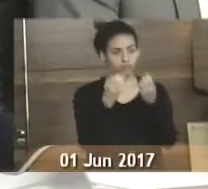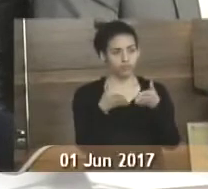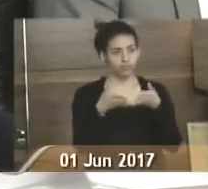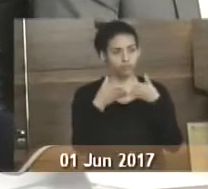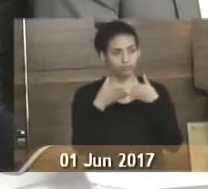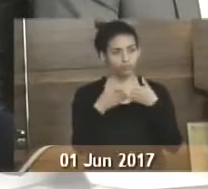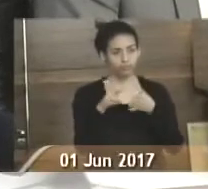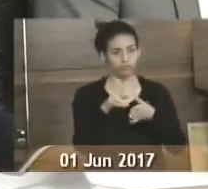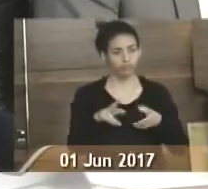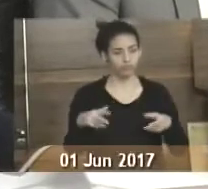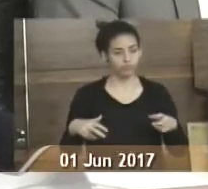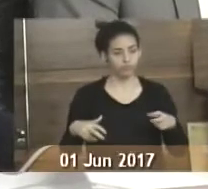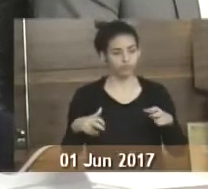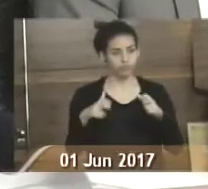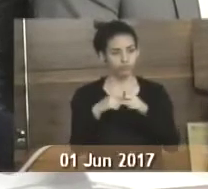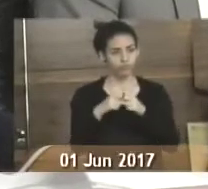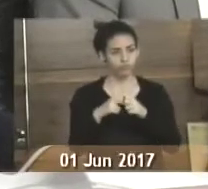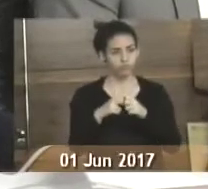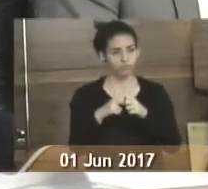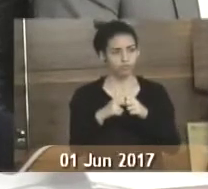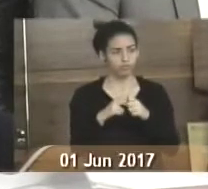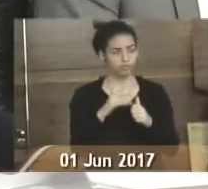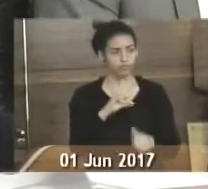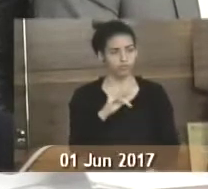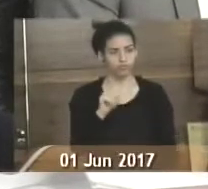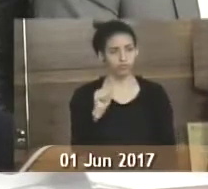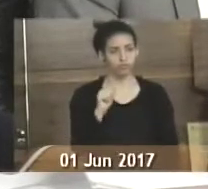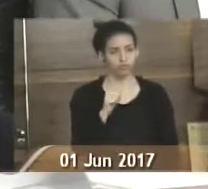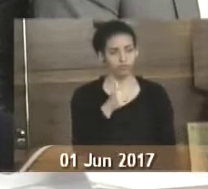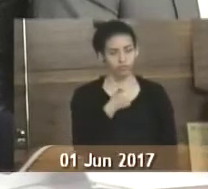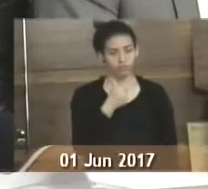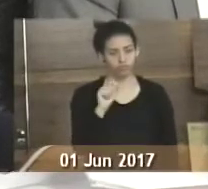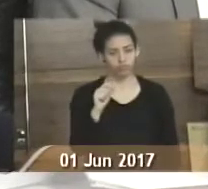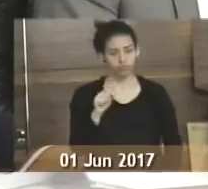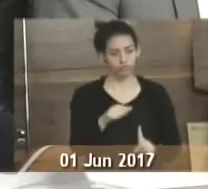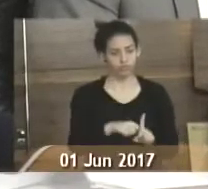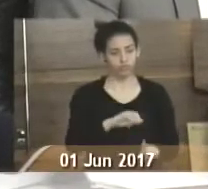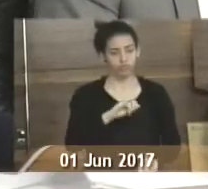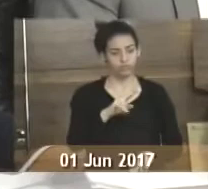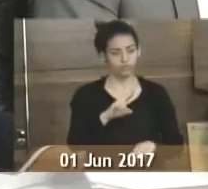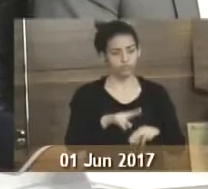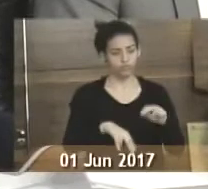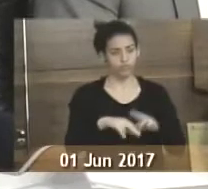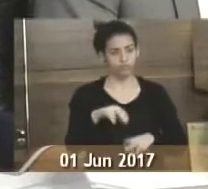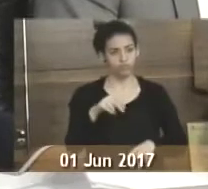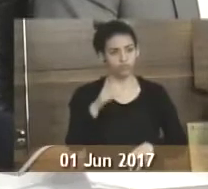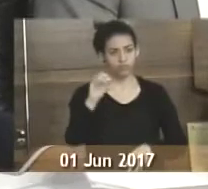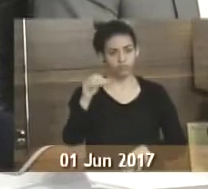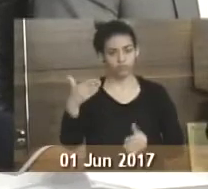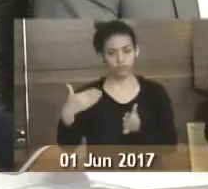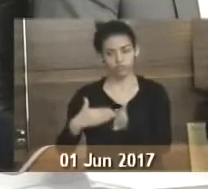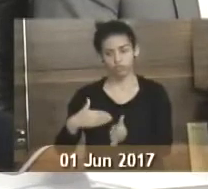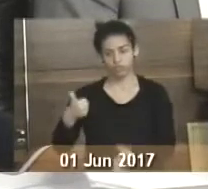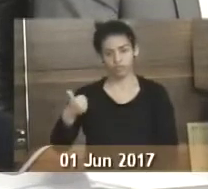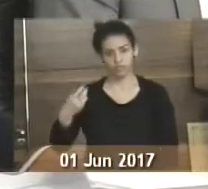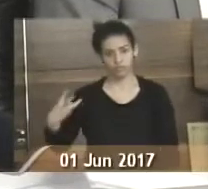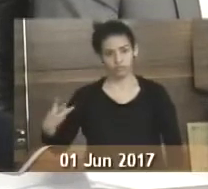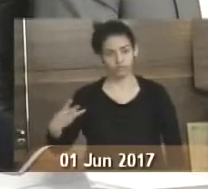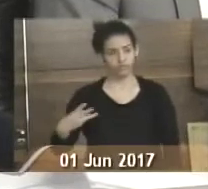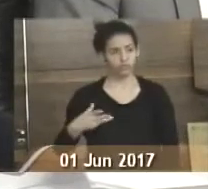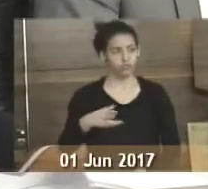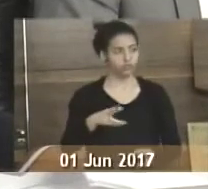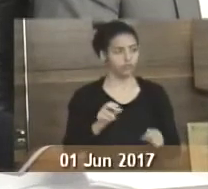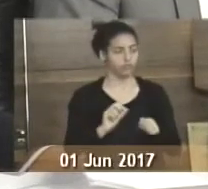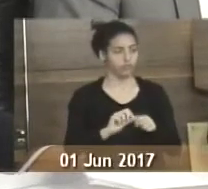solicitando o uso do plenário Benedito Adelino desta Casa Legislativa no dia 10 de junho, das 9h às 13h, para a realização da